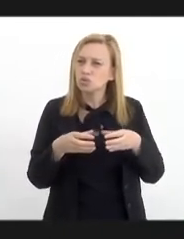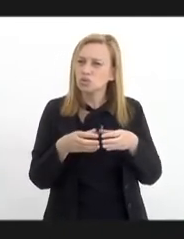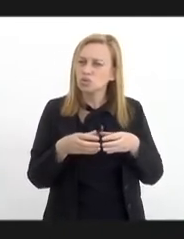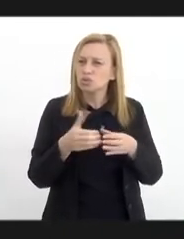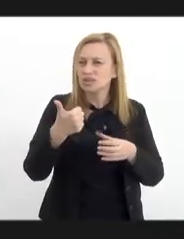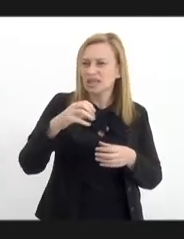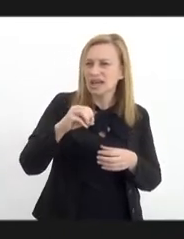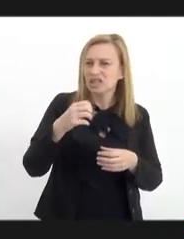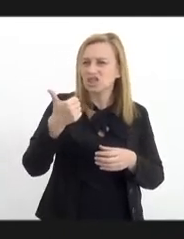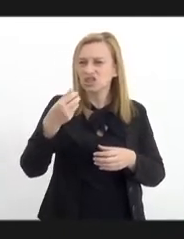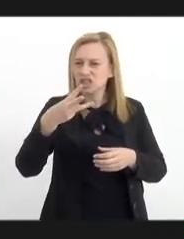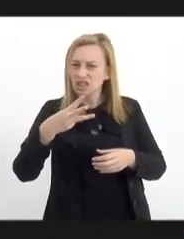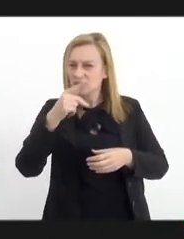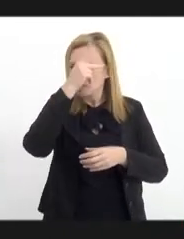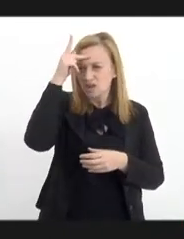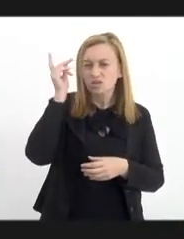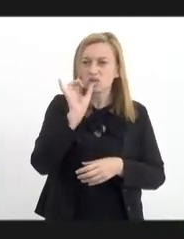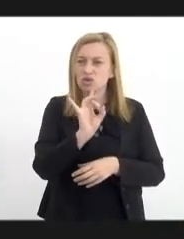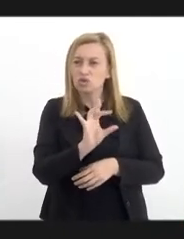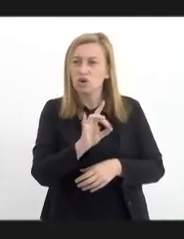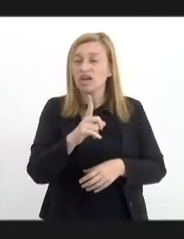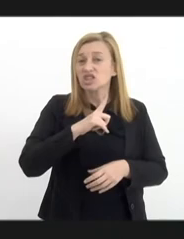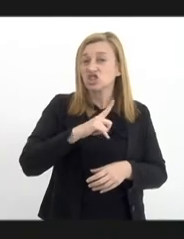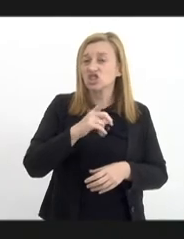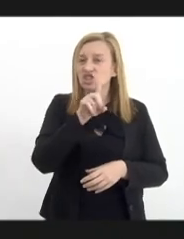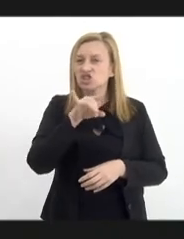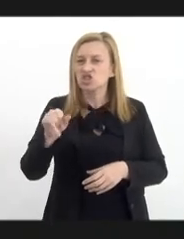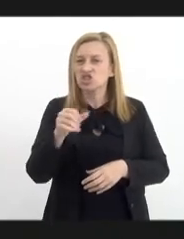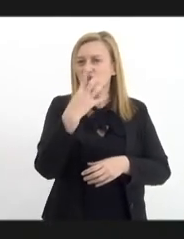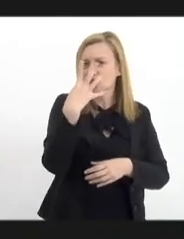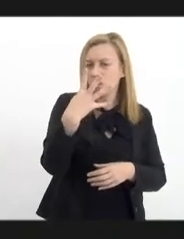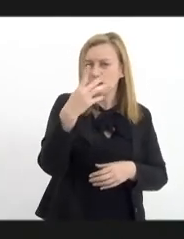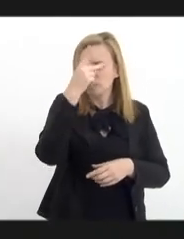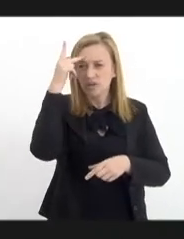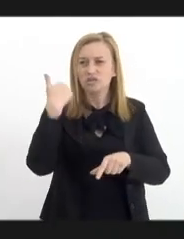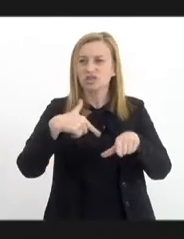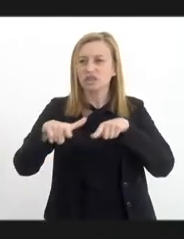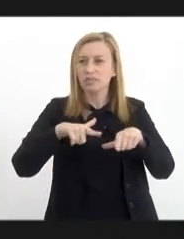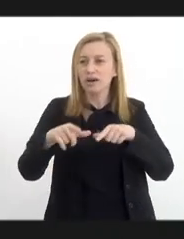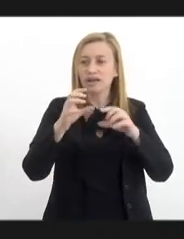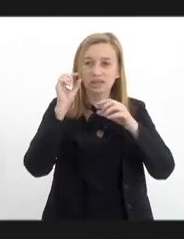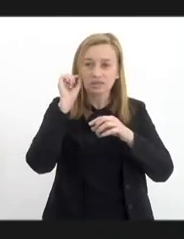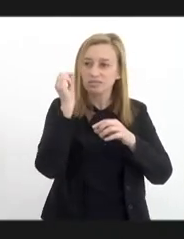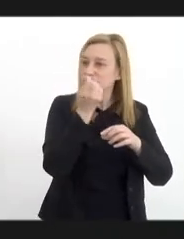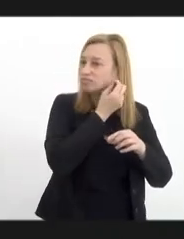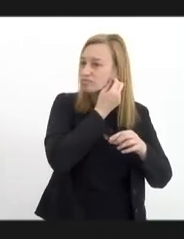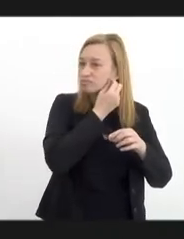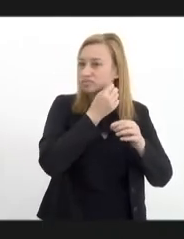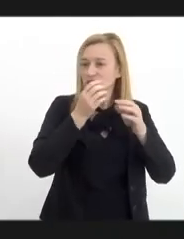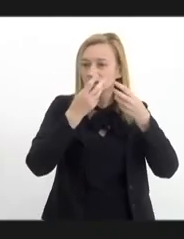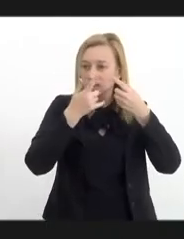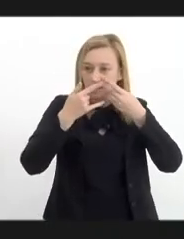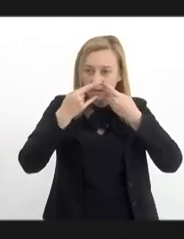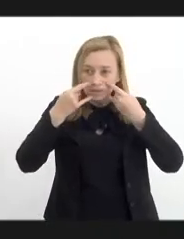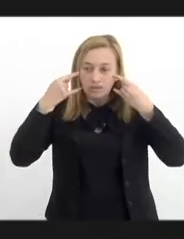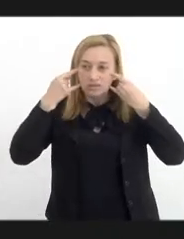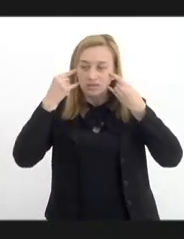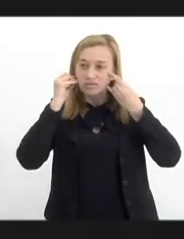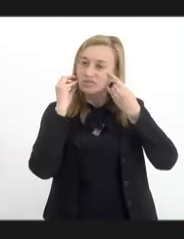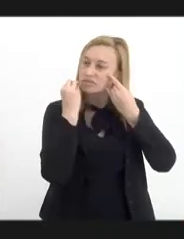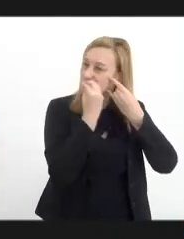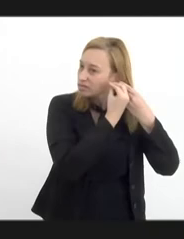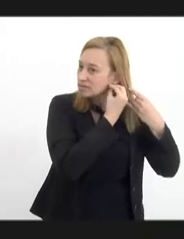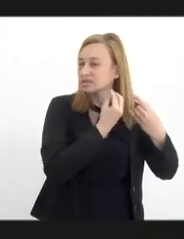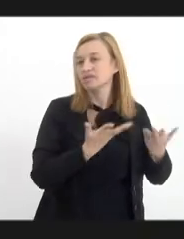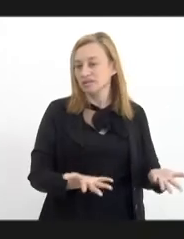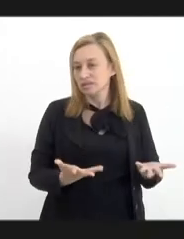10, 13 pessoas só, então tinha dia na semana que a gente tinha quatro pessoas trabalhando sem máscaras, tendo que ter máscaras em nosso bolso, para a gente